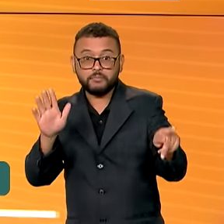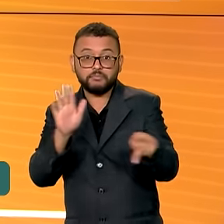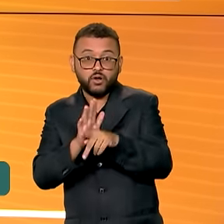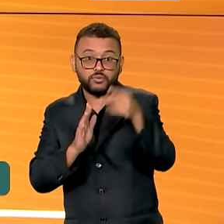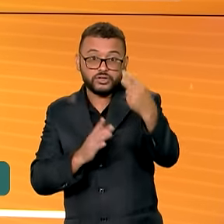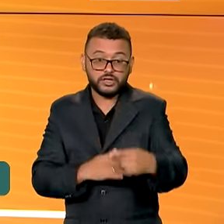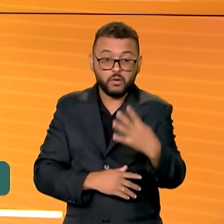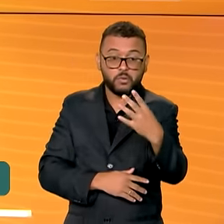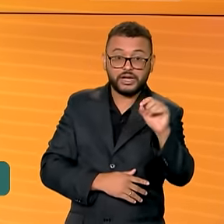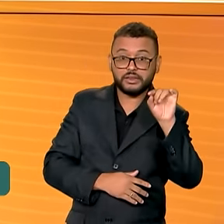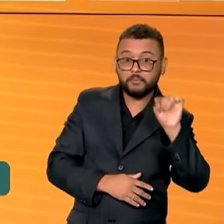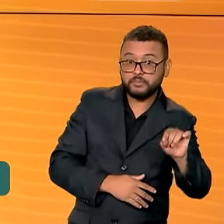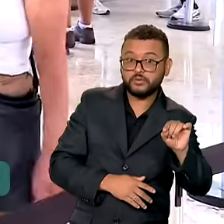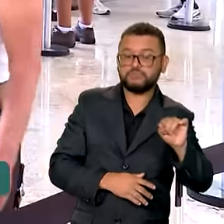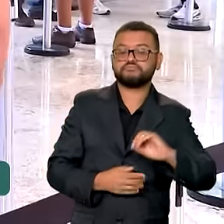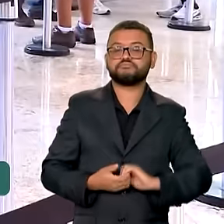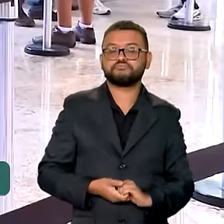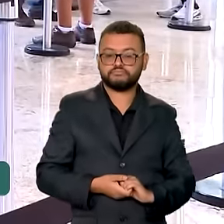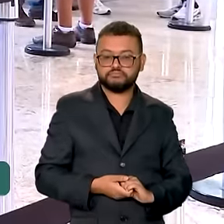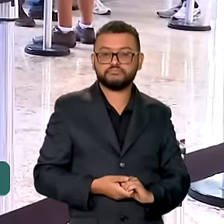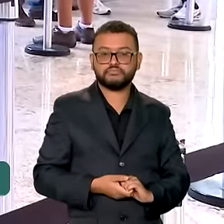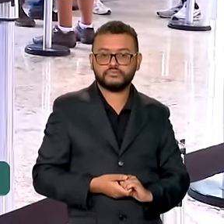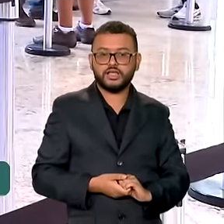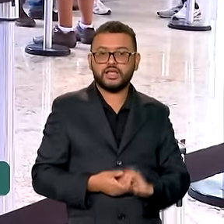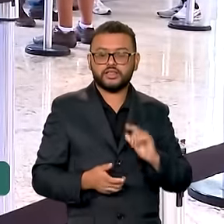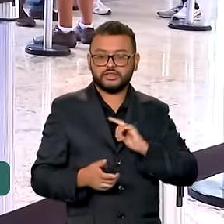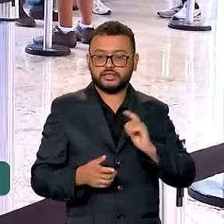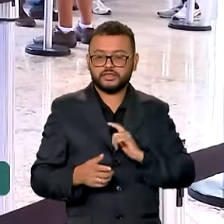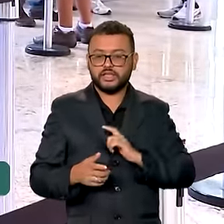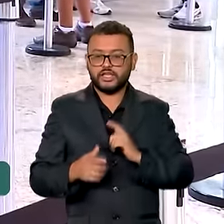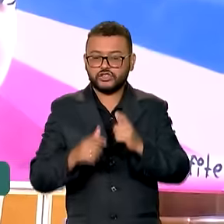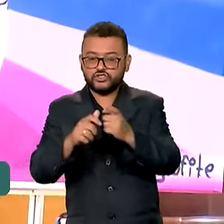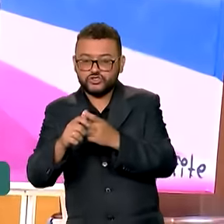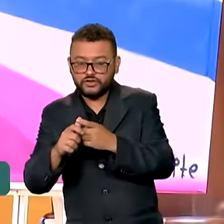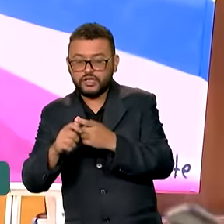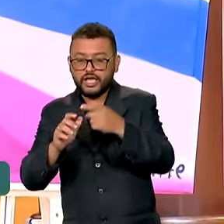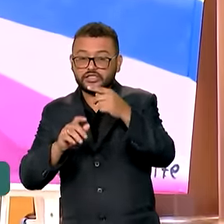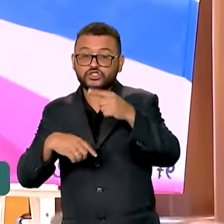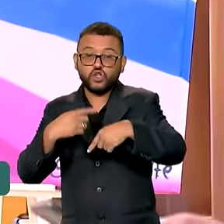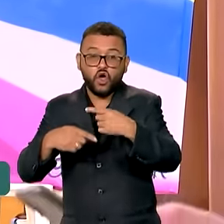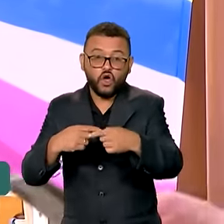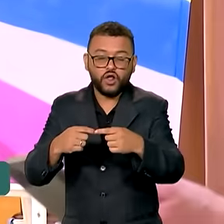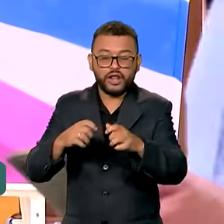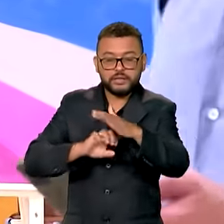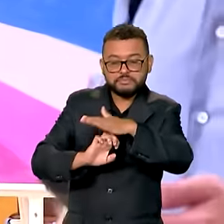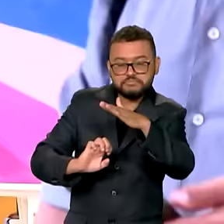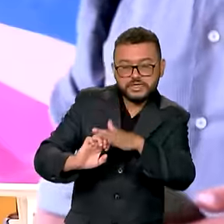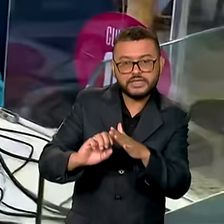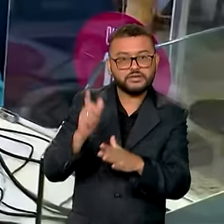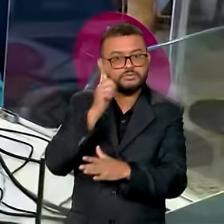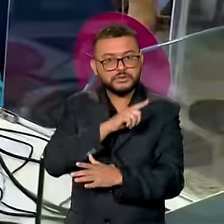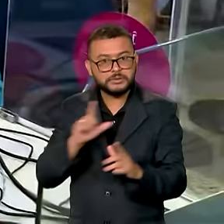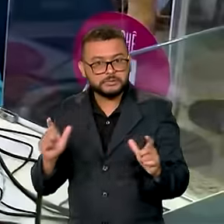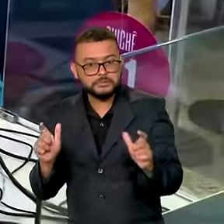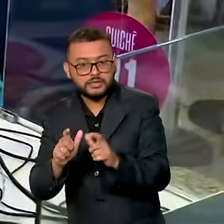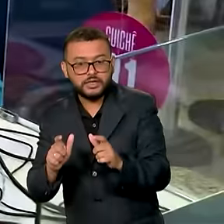empresas no país. O Desenrola Pequenos Negócios começou em maio deste ano e mais de 2,5 bilhões